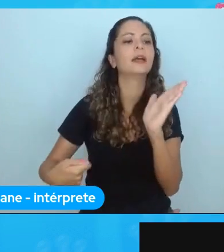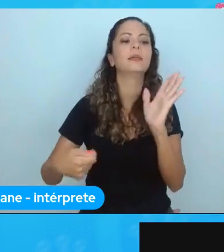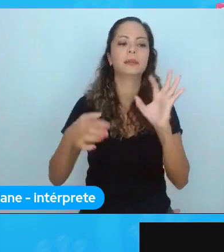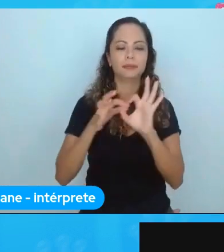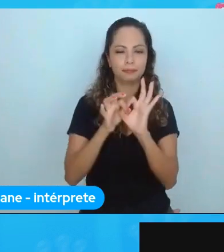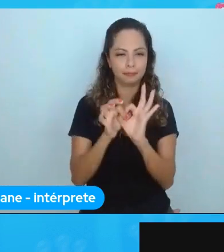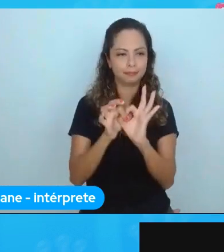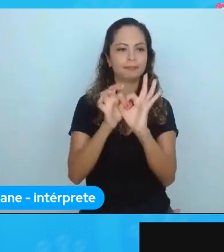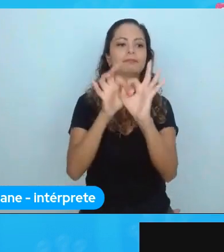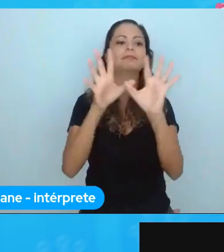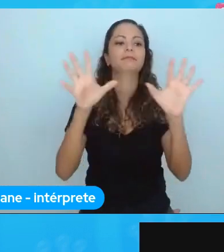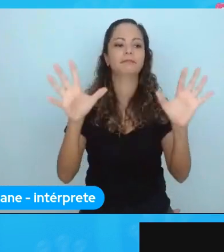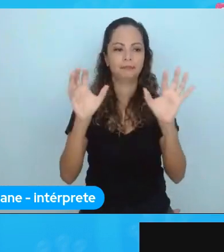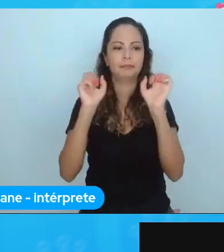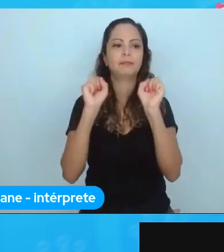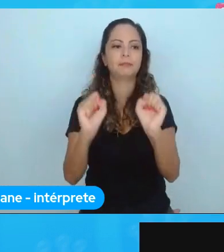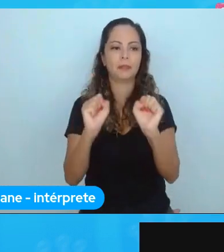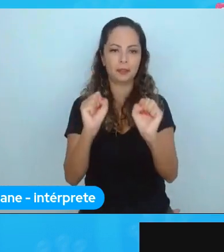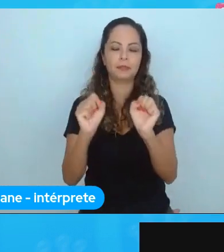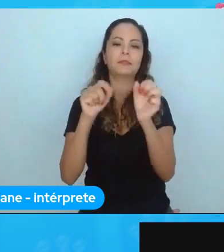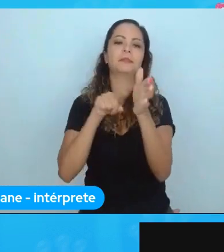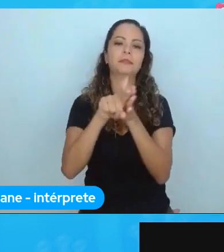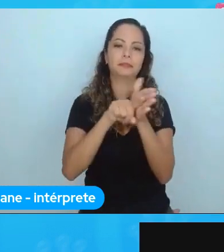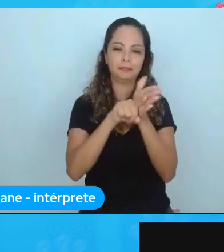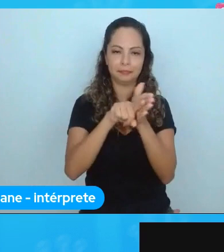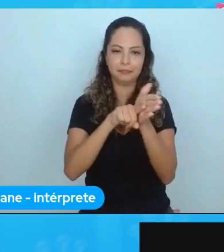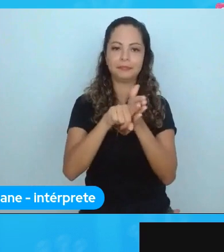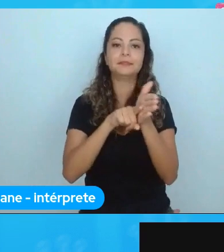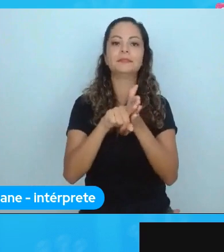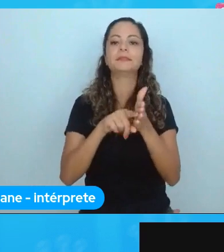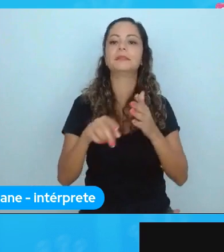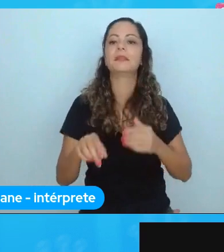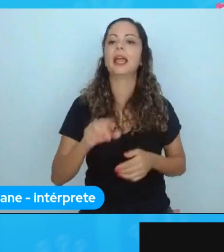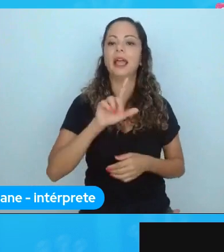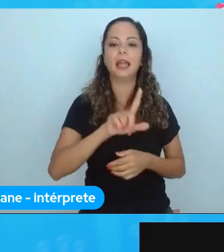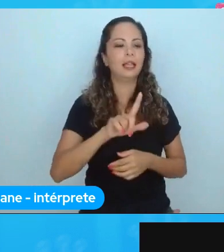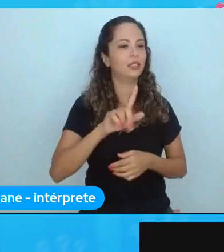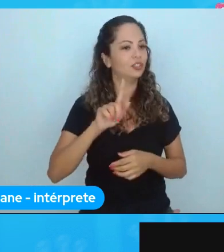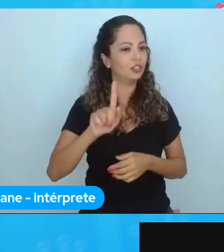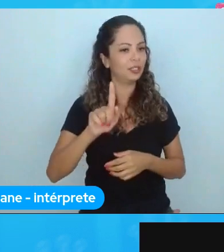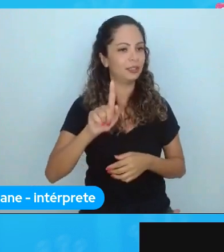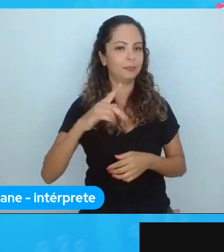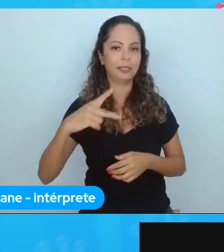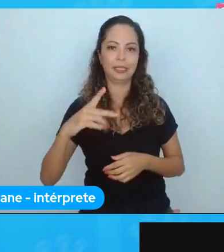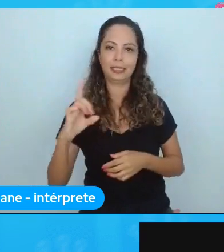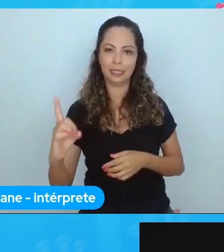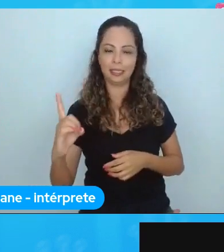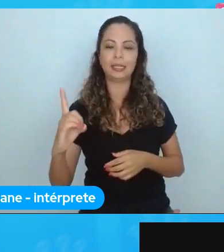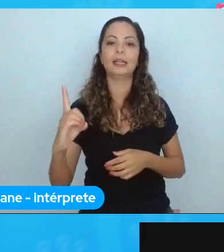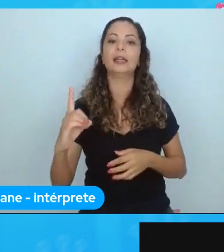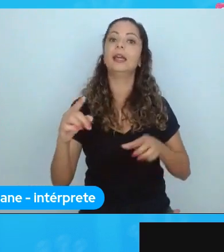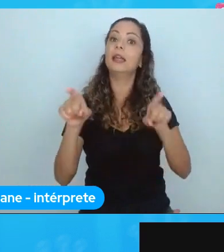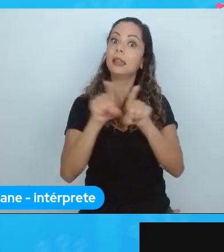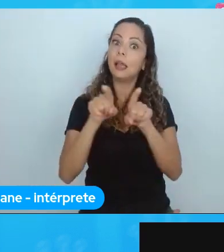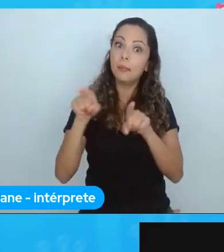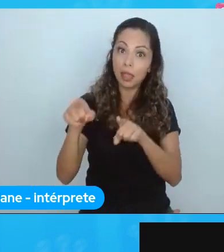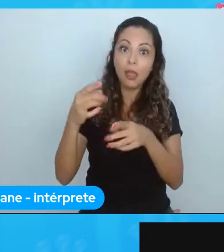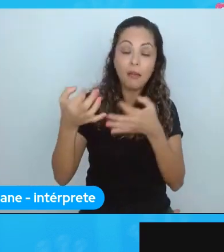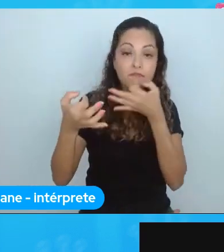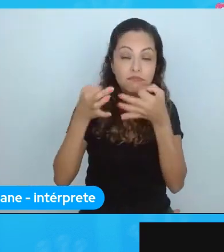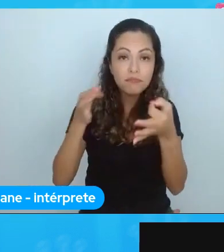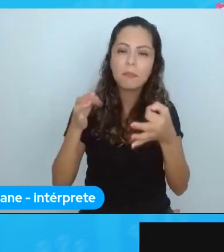antecedeu ao LGPD, aí ele fez outro comentário, falou que você estava sendo bem didática na apresentação,